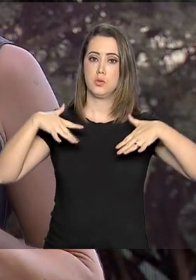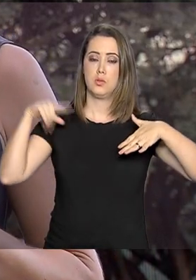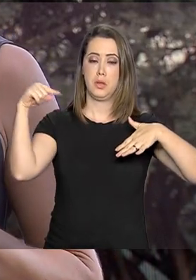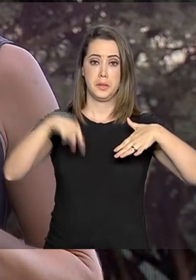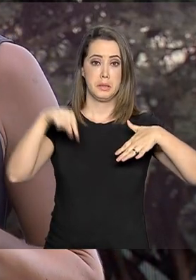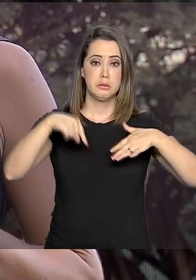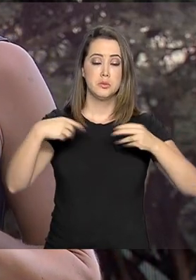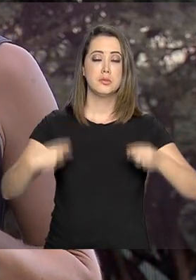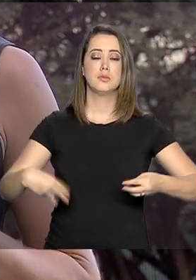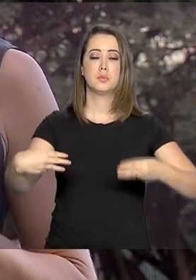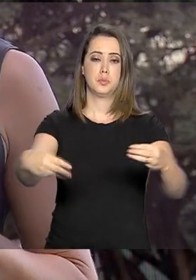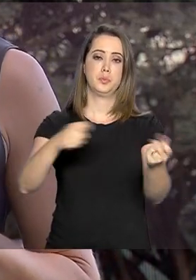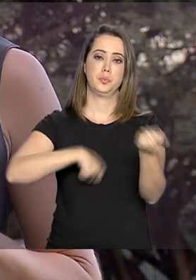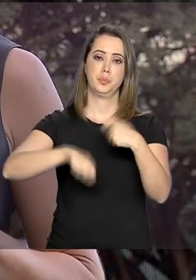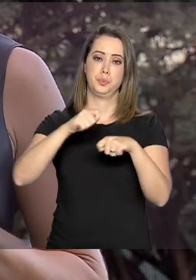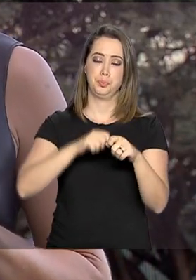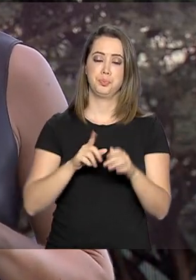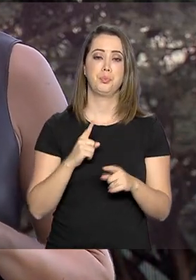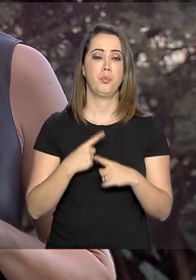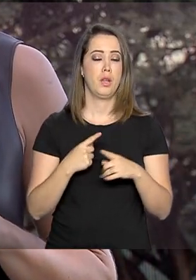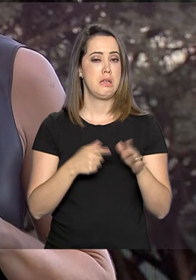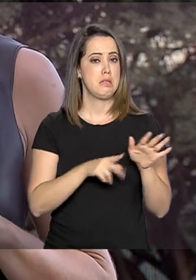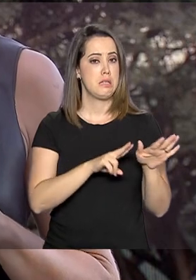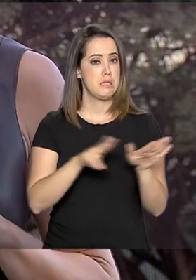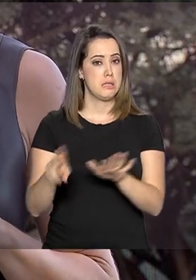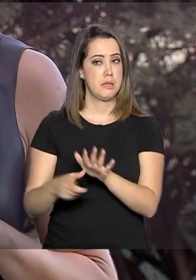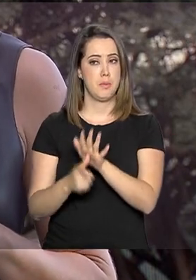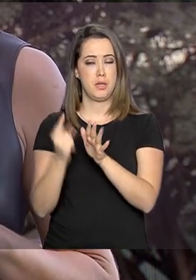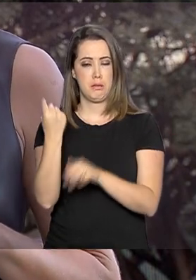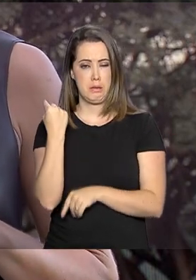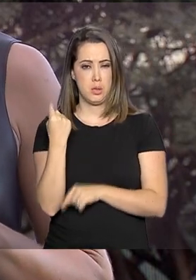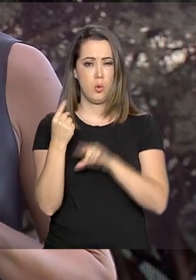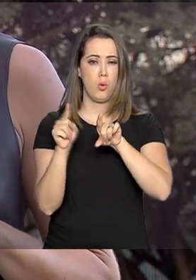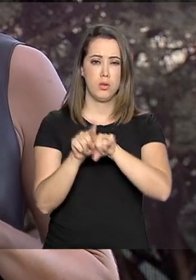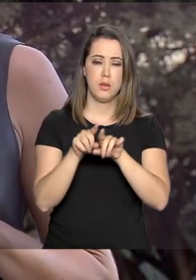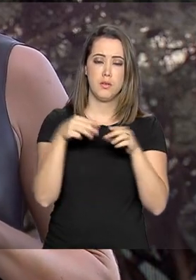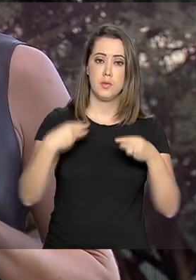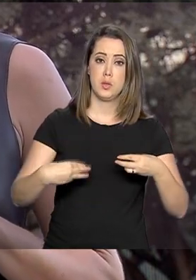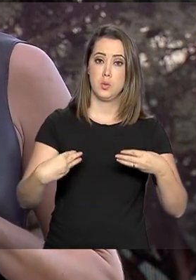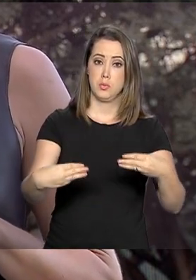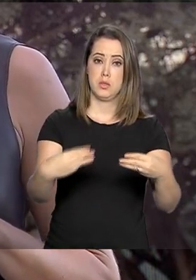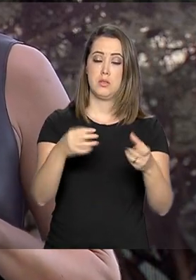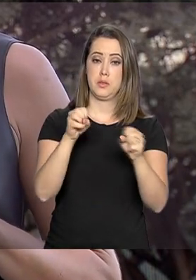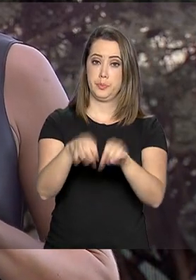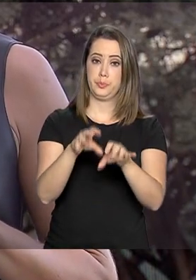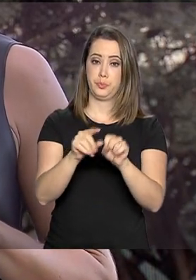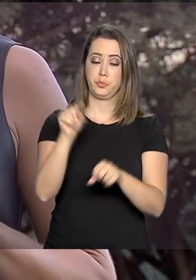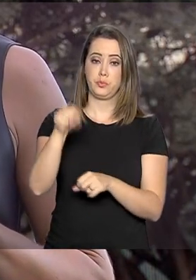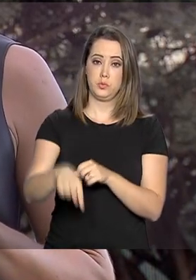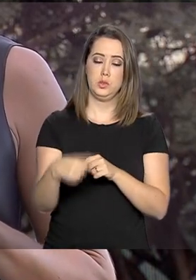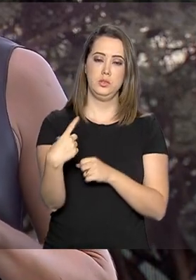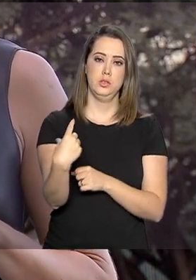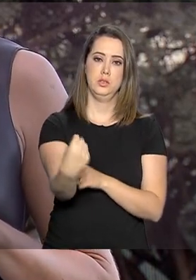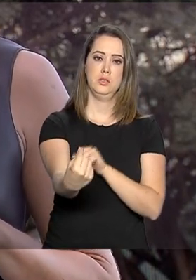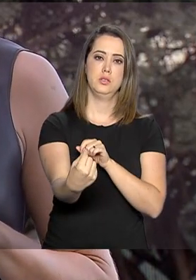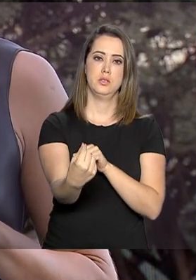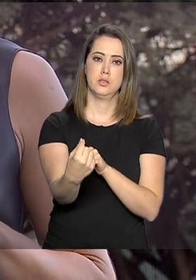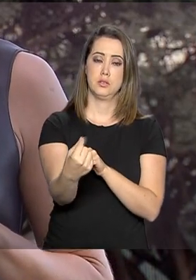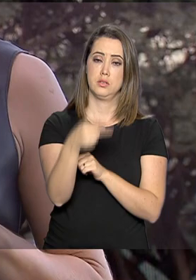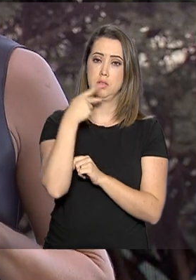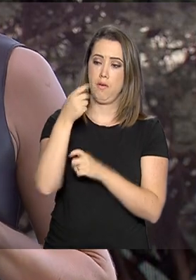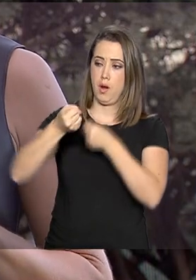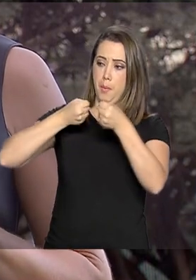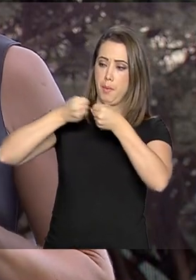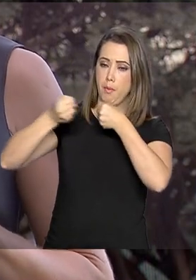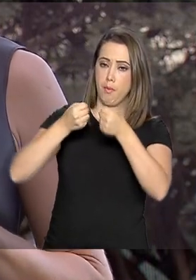Economia. Na semana passada, ele esteve no Ministério da Educação e aqui, na saída do ministério, ao falar com a imprensa, ele